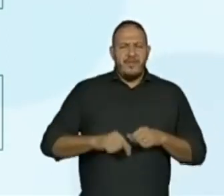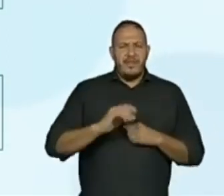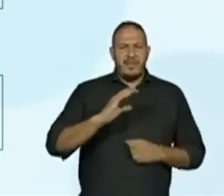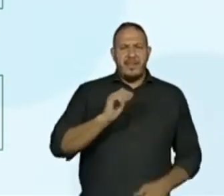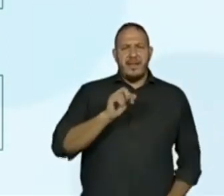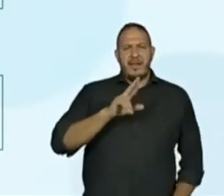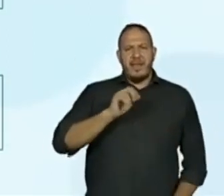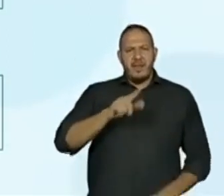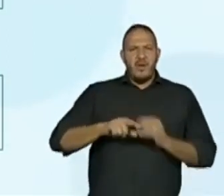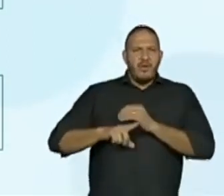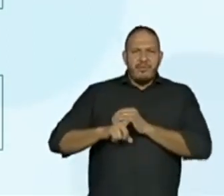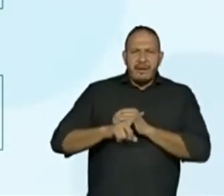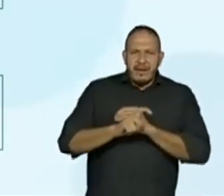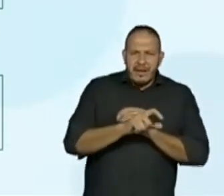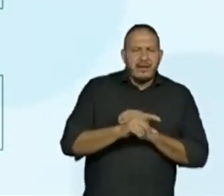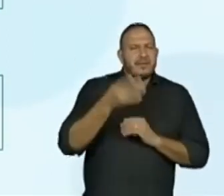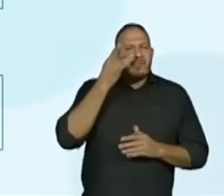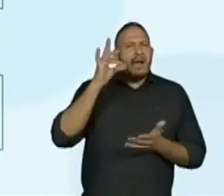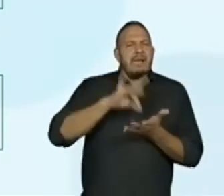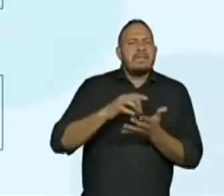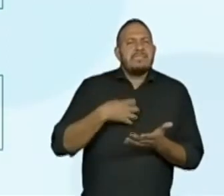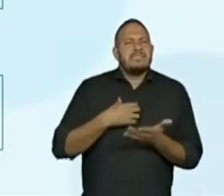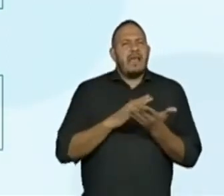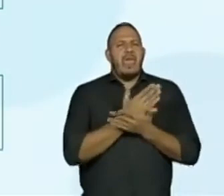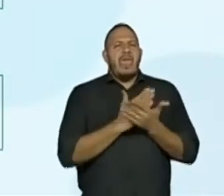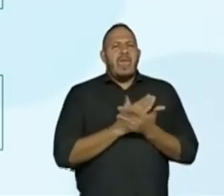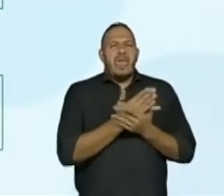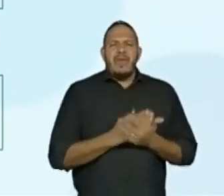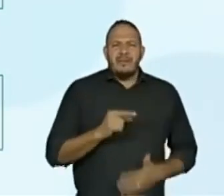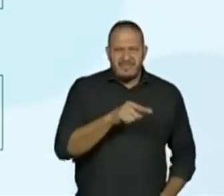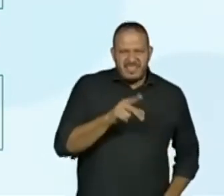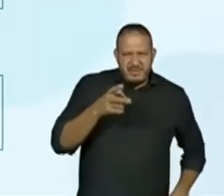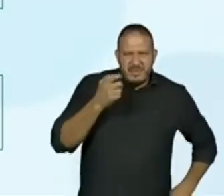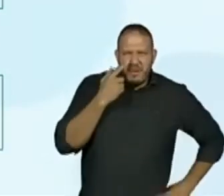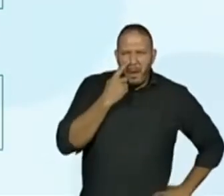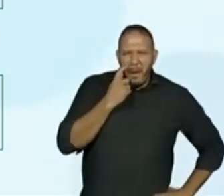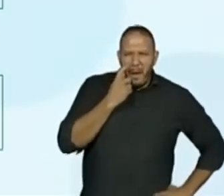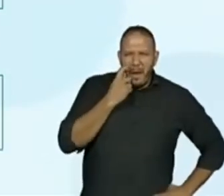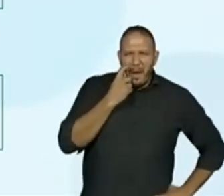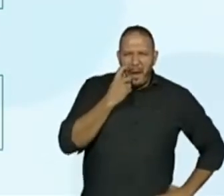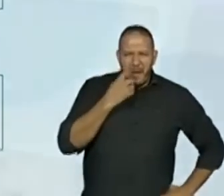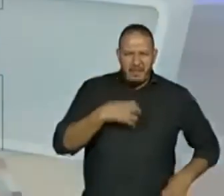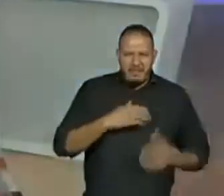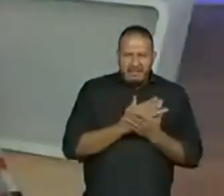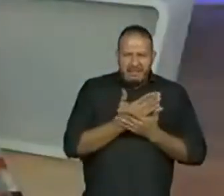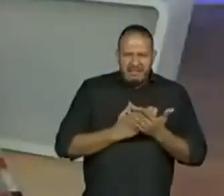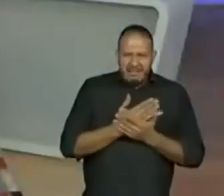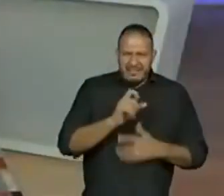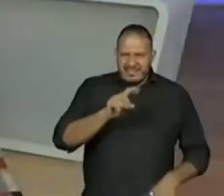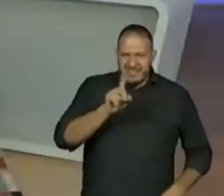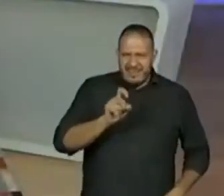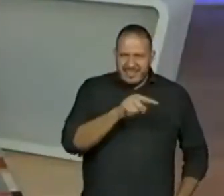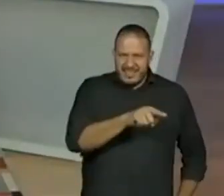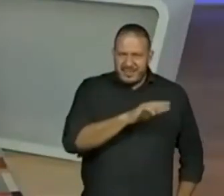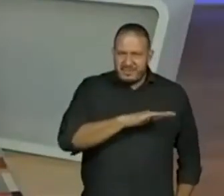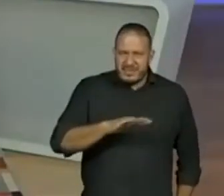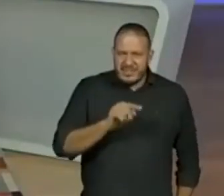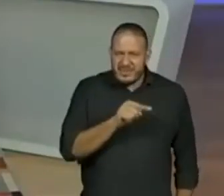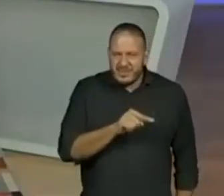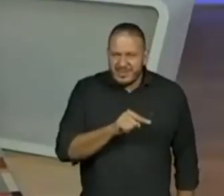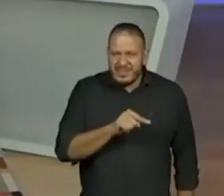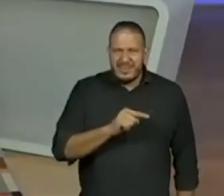materializa o sentimento de insatisfação do menino? Alguém percebeu isso? Será que o menino, ele